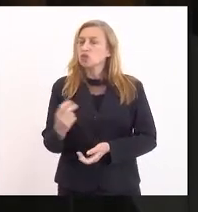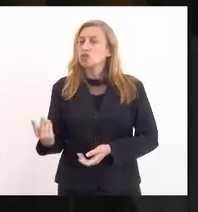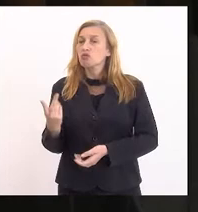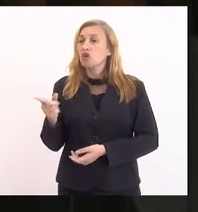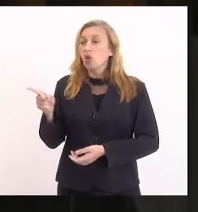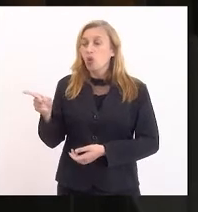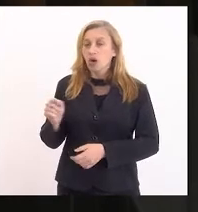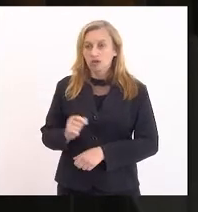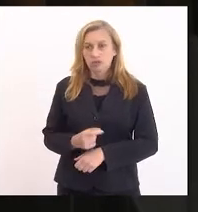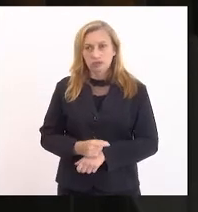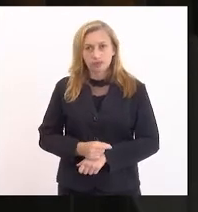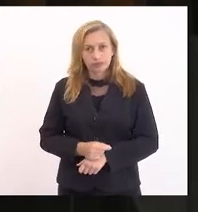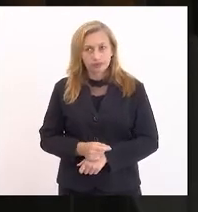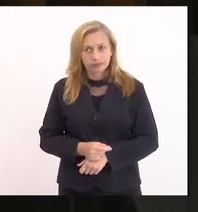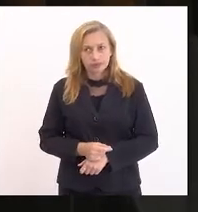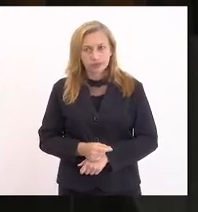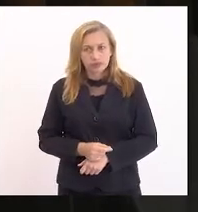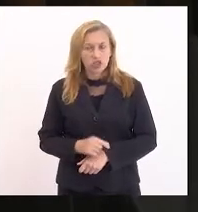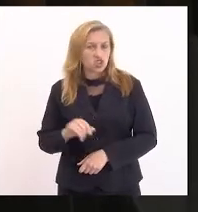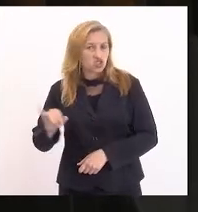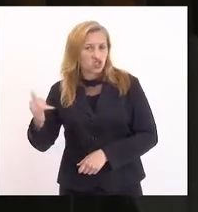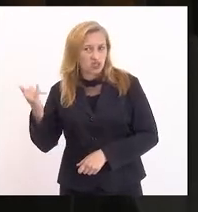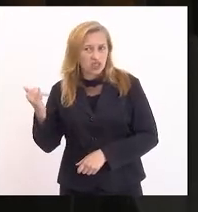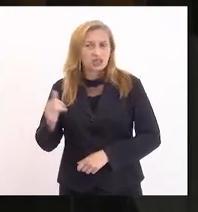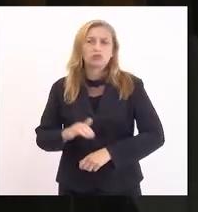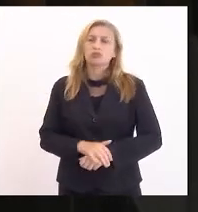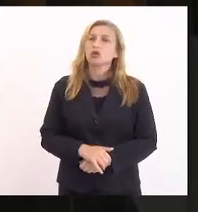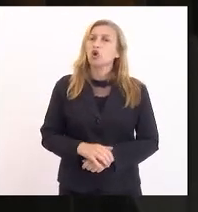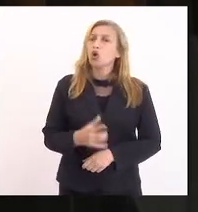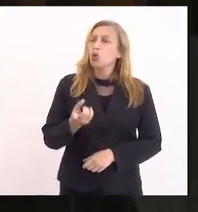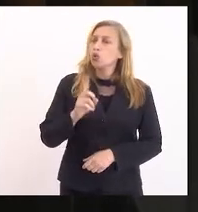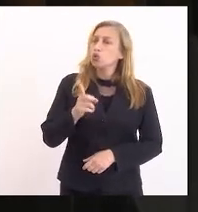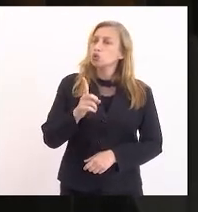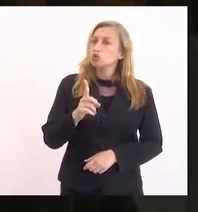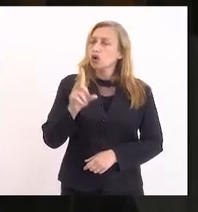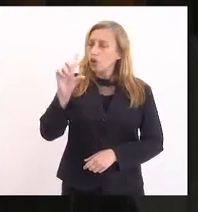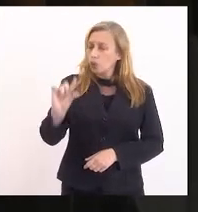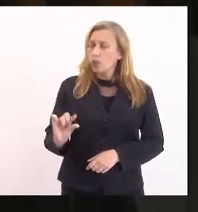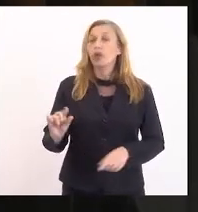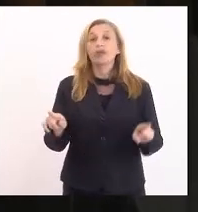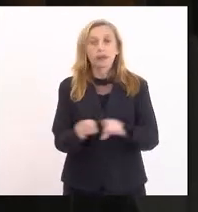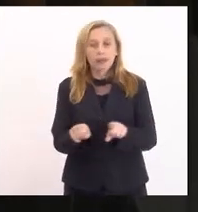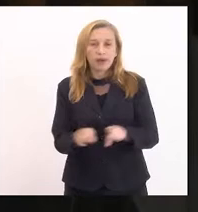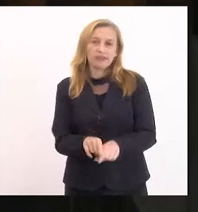de inflação, o dólar desvalorizou também.